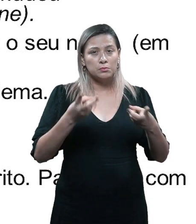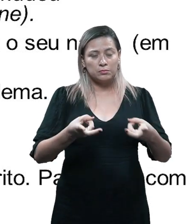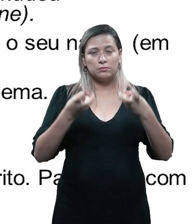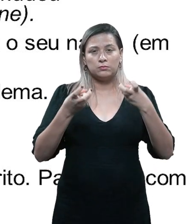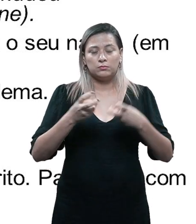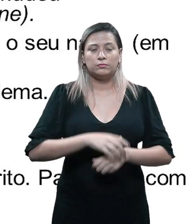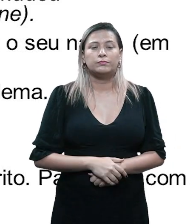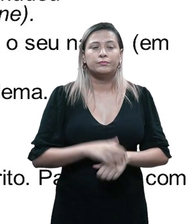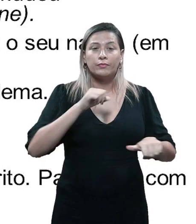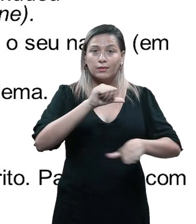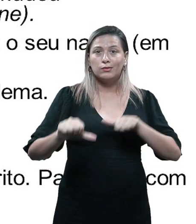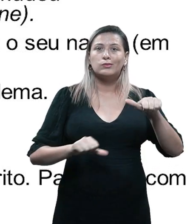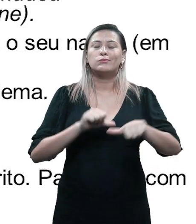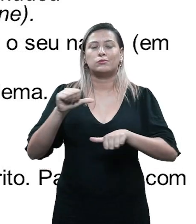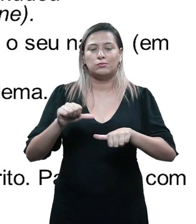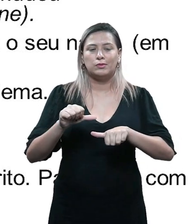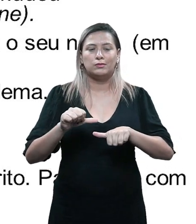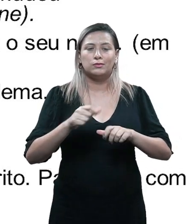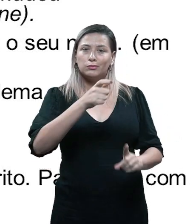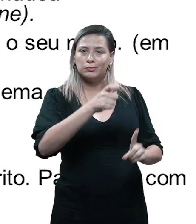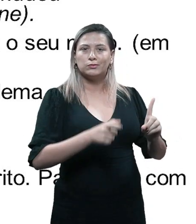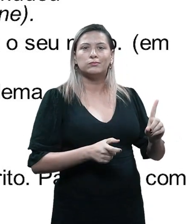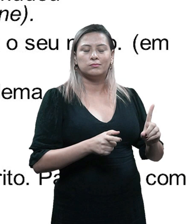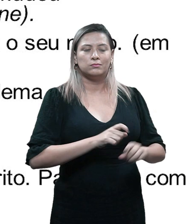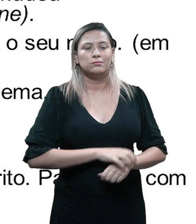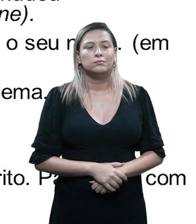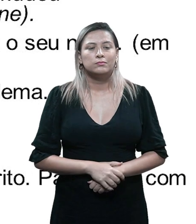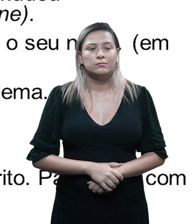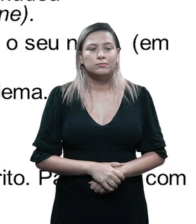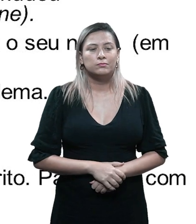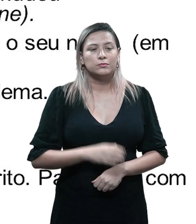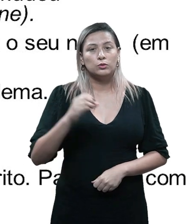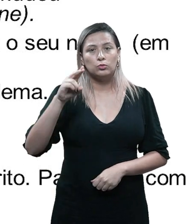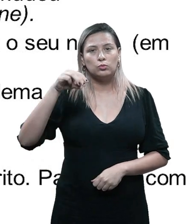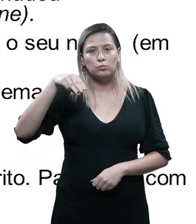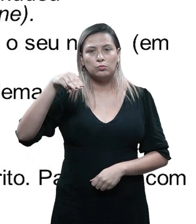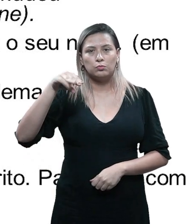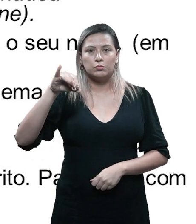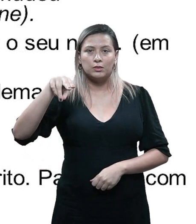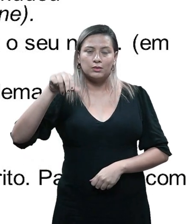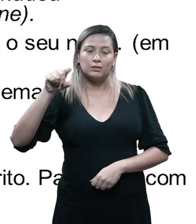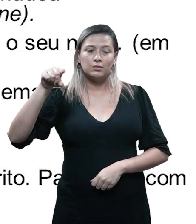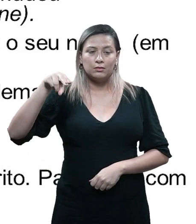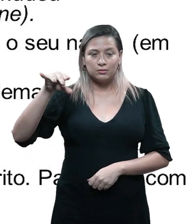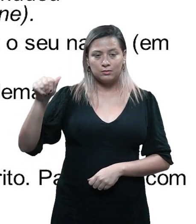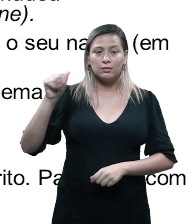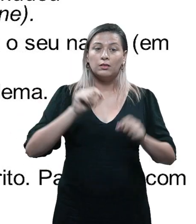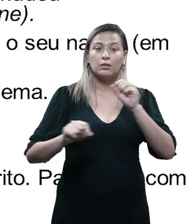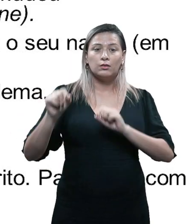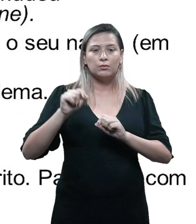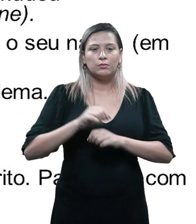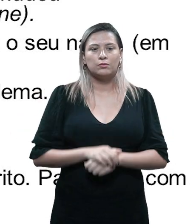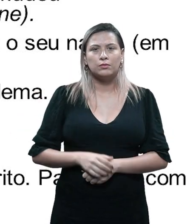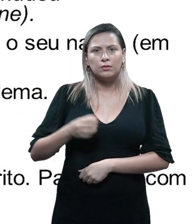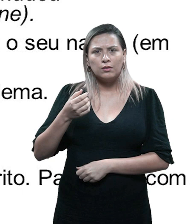perceba a transformação desse personagem. Certo? A culminância. A culminância é um farol em